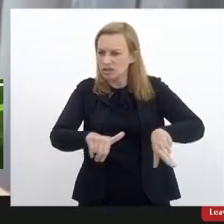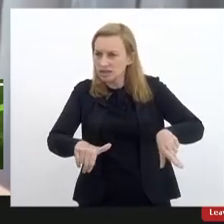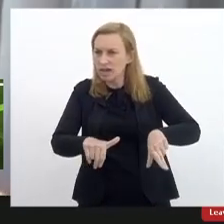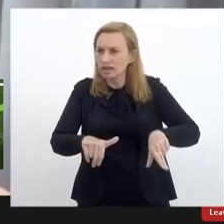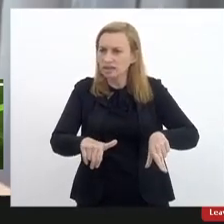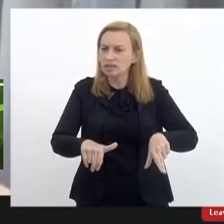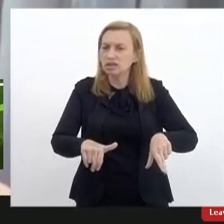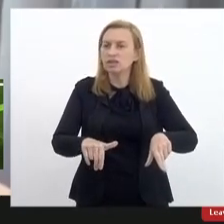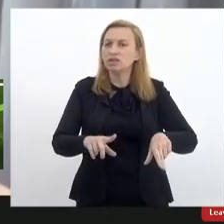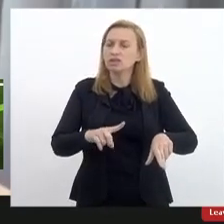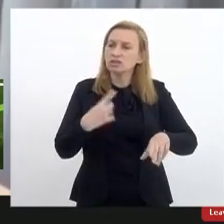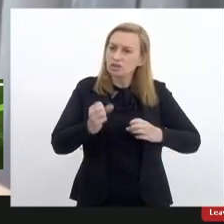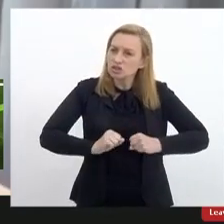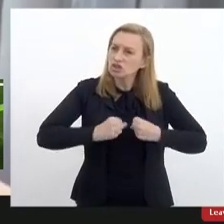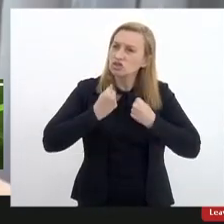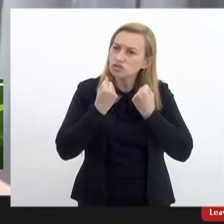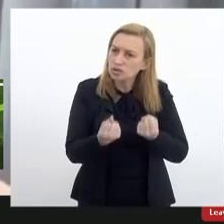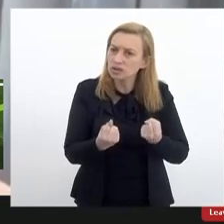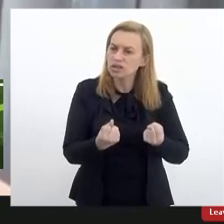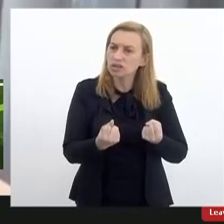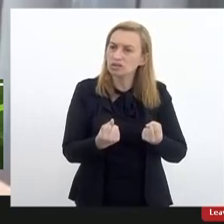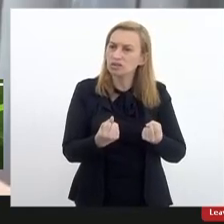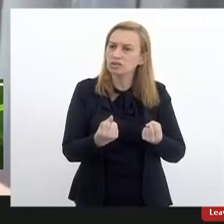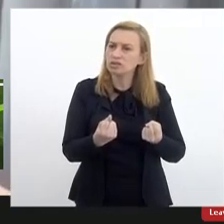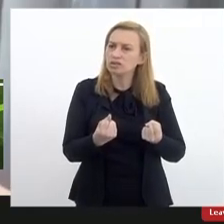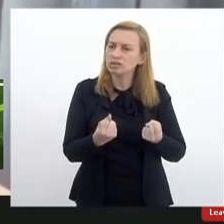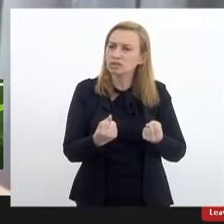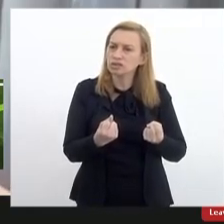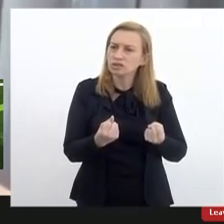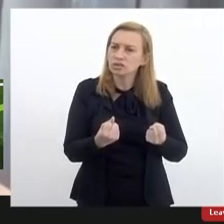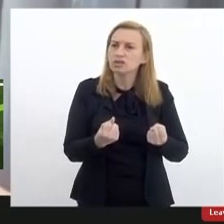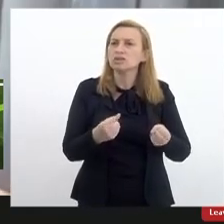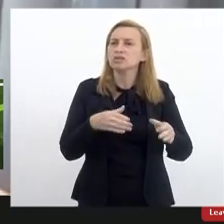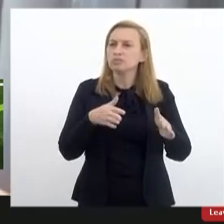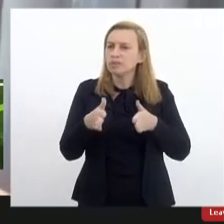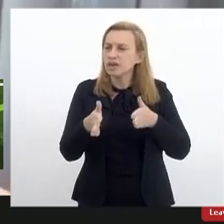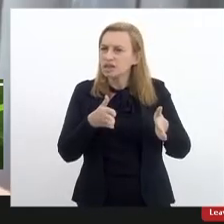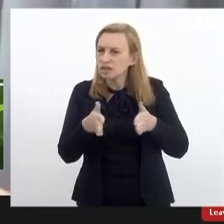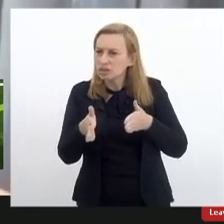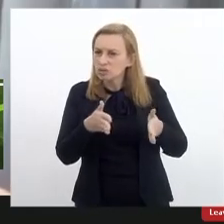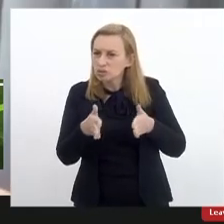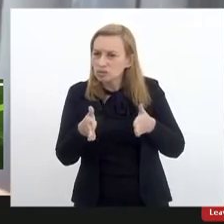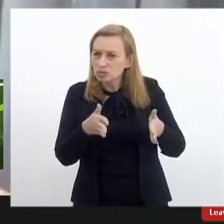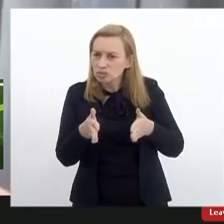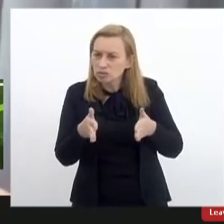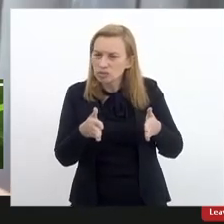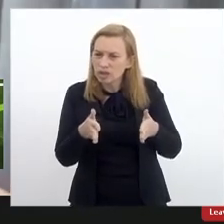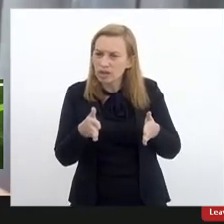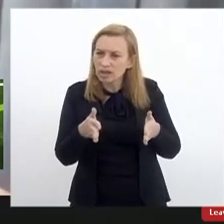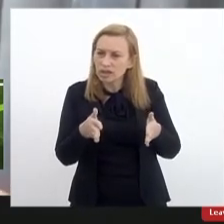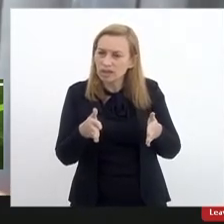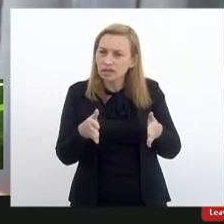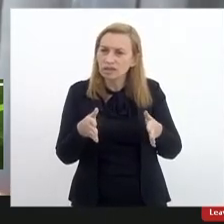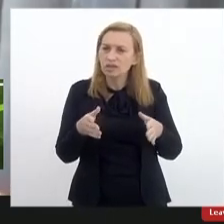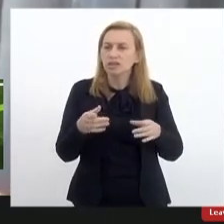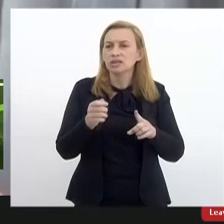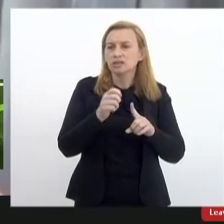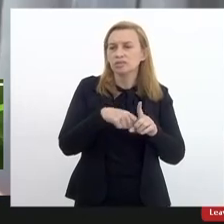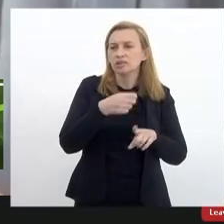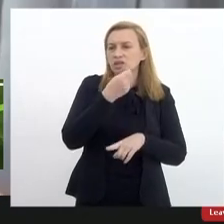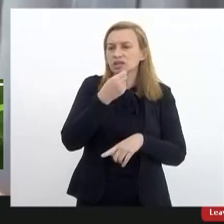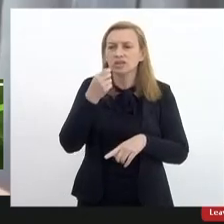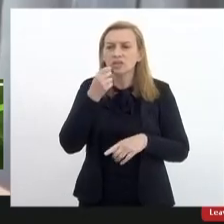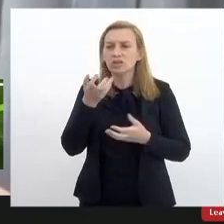estamos nos debruçando neste período desde setembro de outubro e é o que eu tinha aqui para